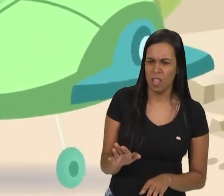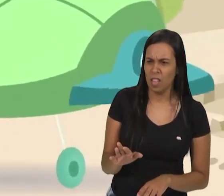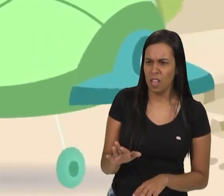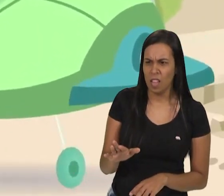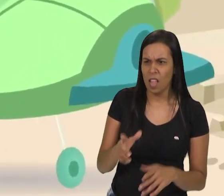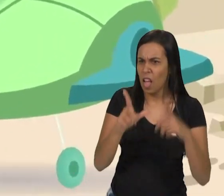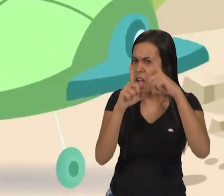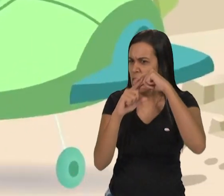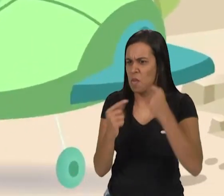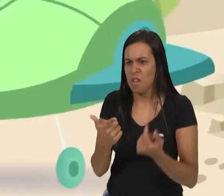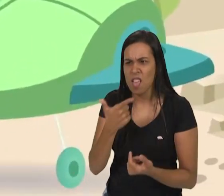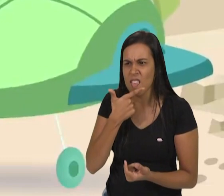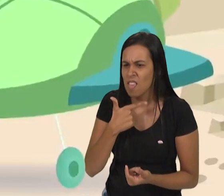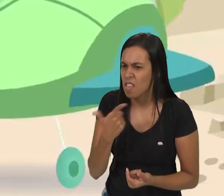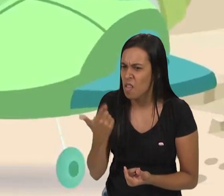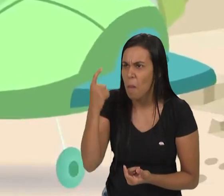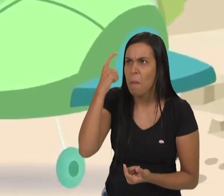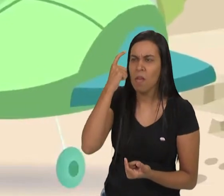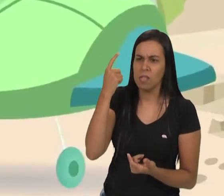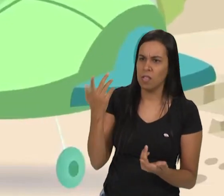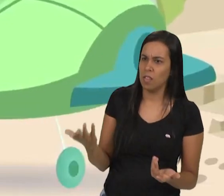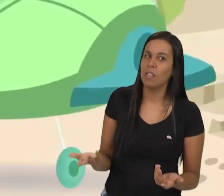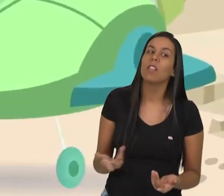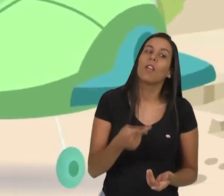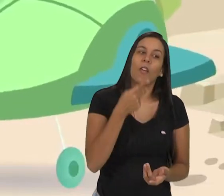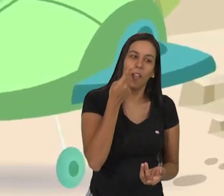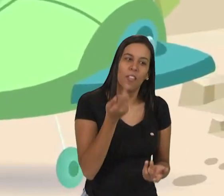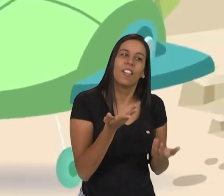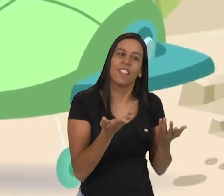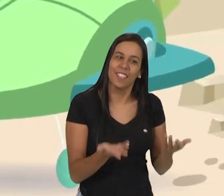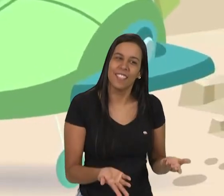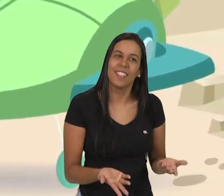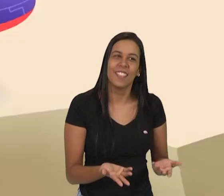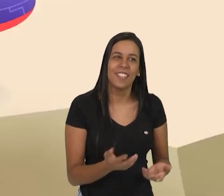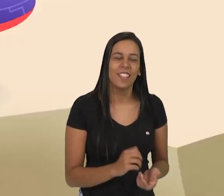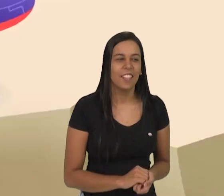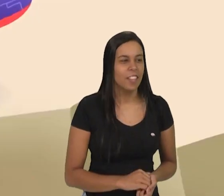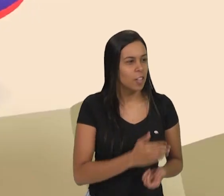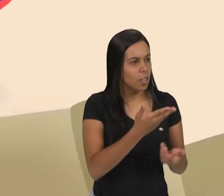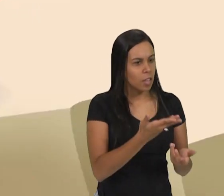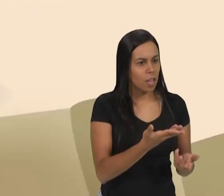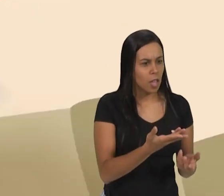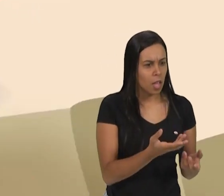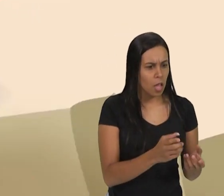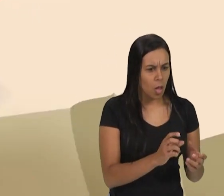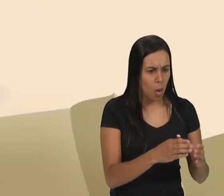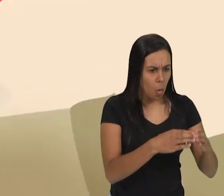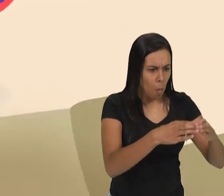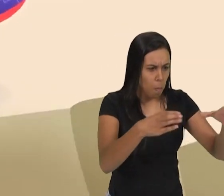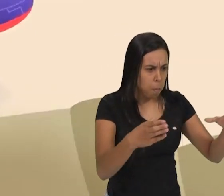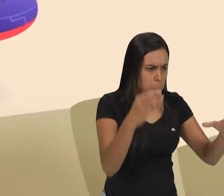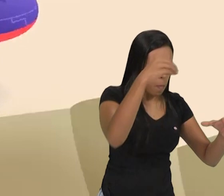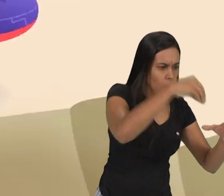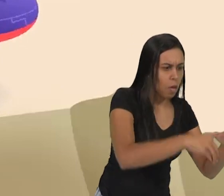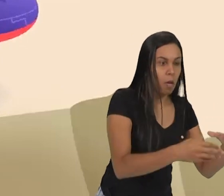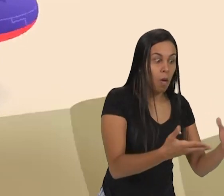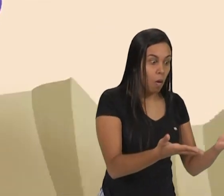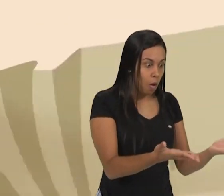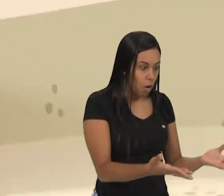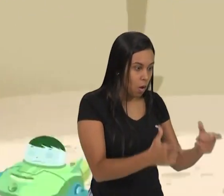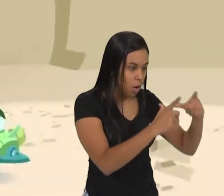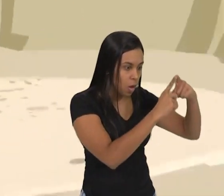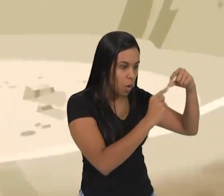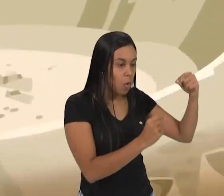A lua não é feita de queijo como eu pensava Eu te disse! O Júpiter caiu num buraco da lua?